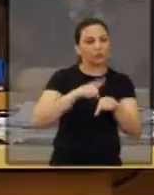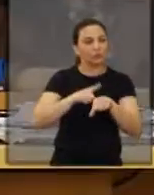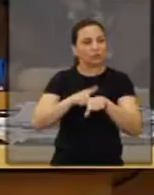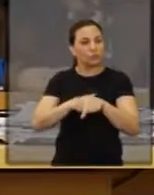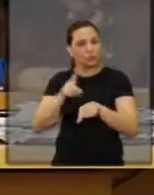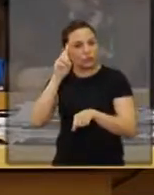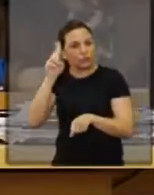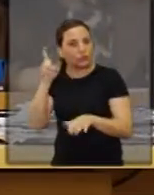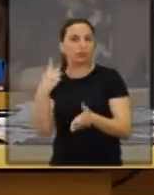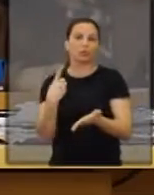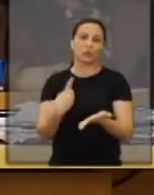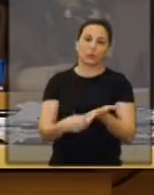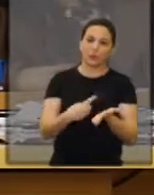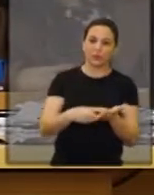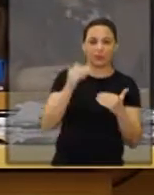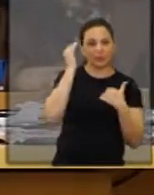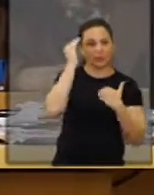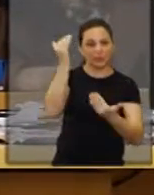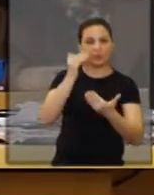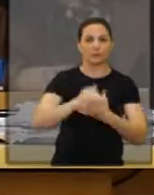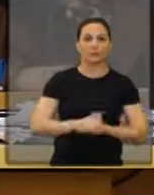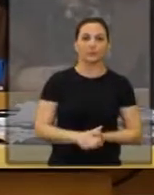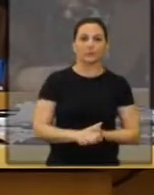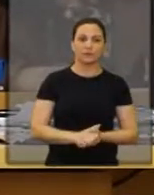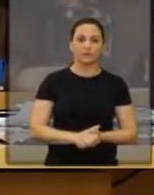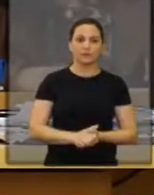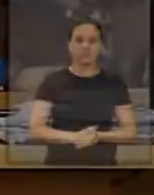estão todos convidados a data a ser marcada ainda. Muito obrigado. Obrigado. Obrigado. Obrigado. Obrigado. Obrigado. Obrigado.